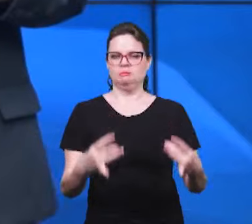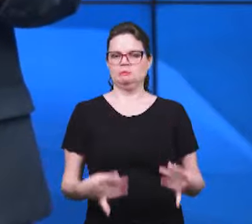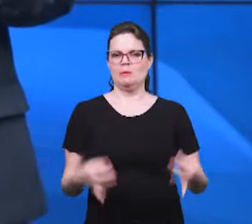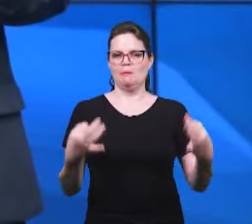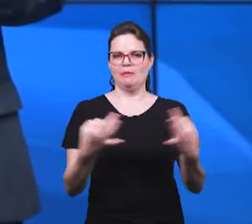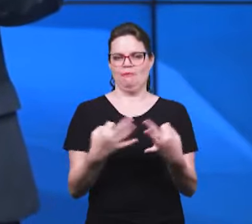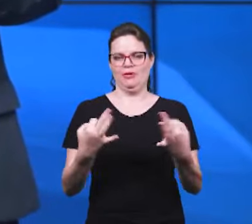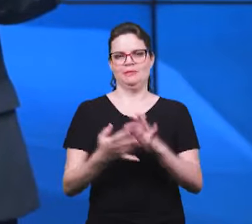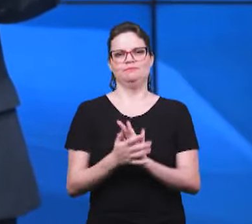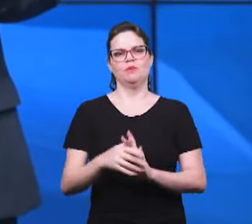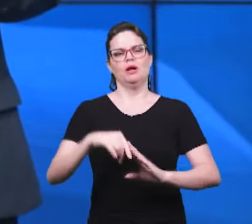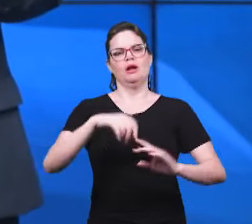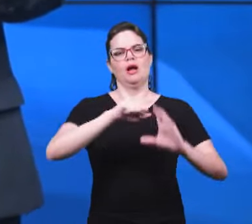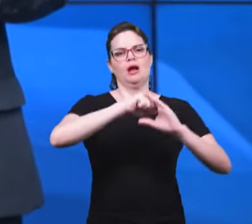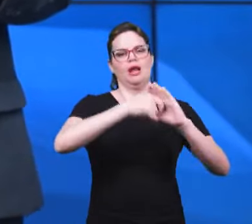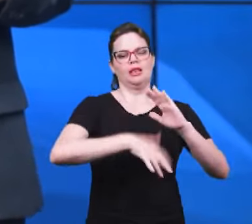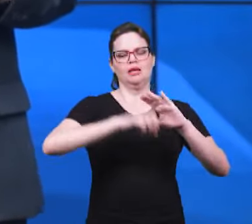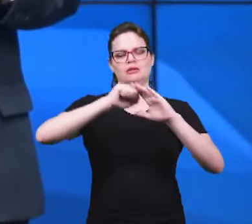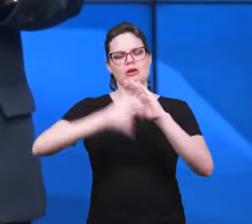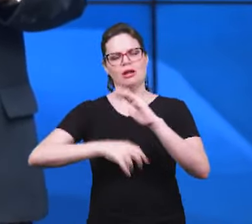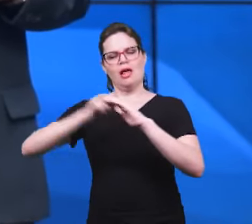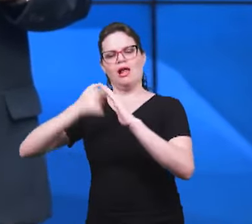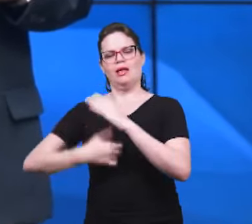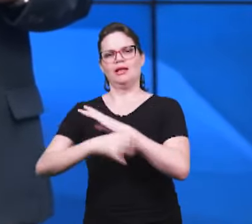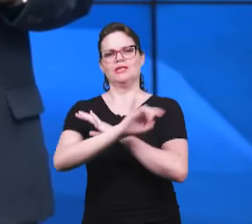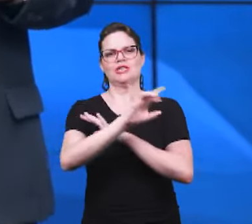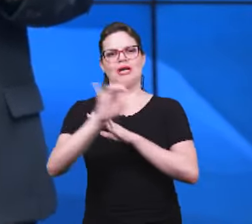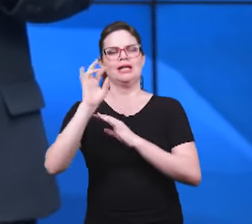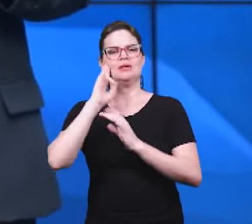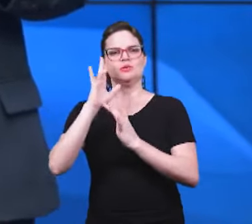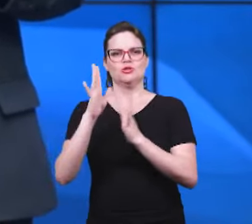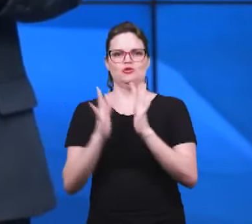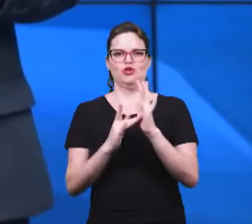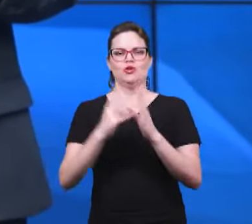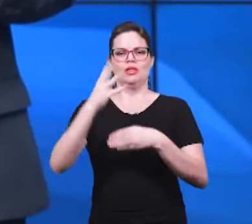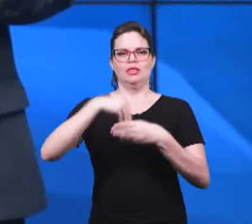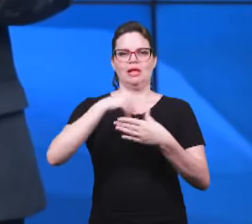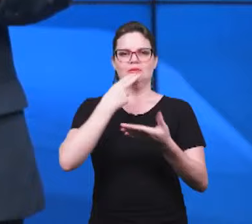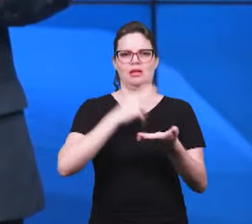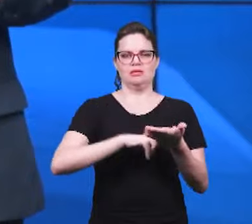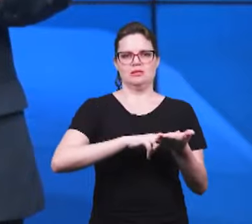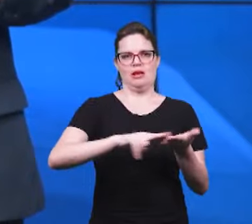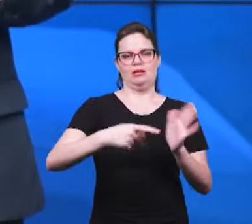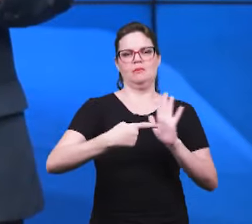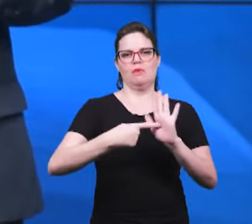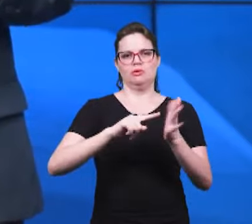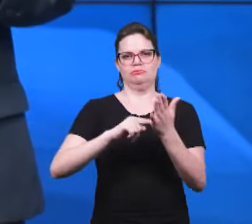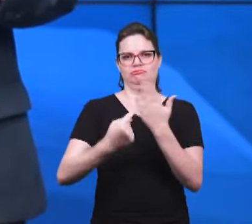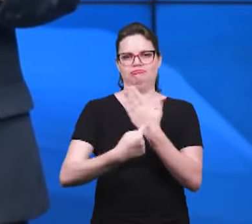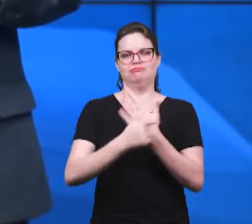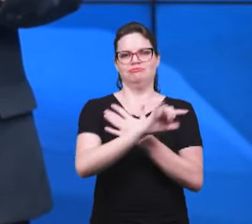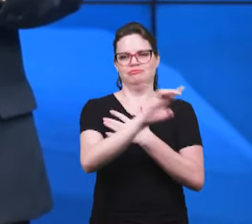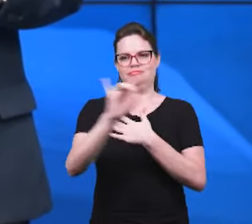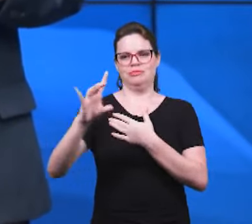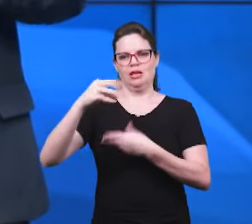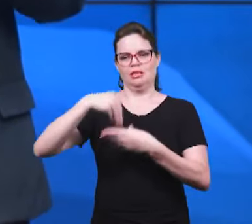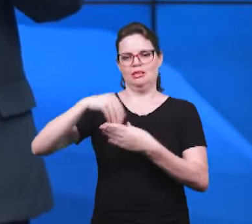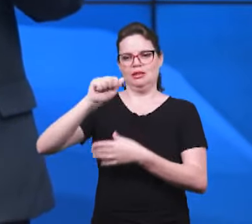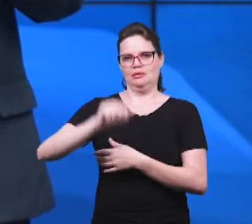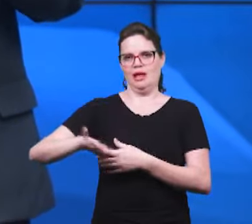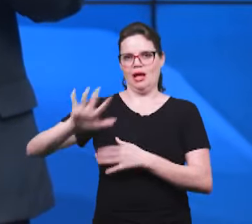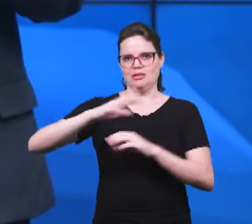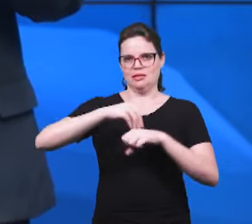Os títulos gloriosos do Senhor Jesus que foram atribuídos a Ele em cada uma das sete cartas às igrejas da Ásia.